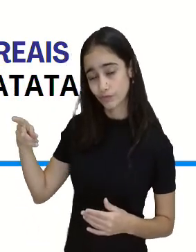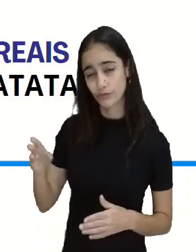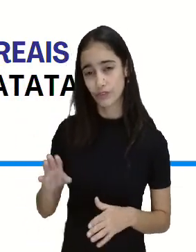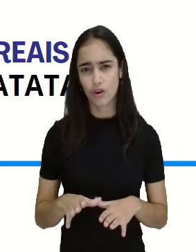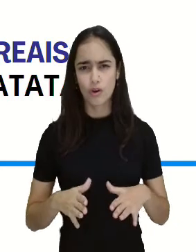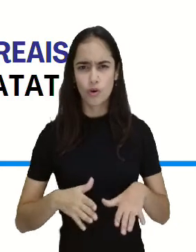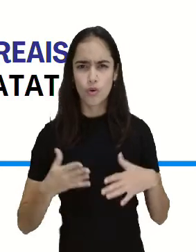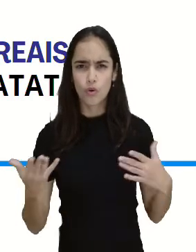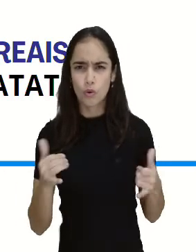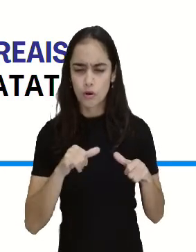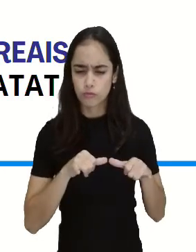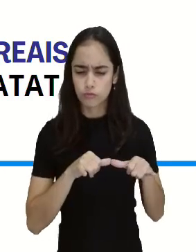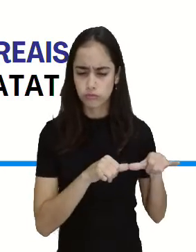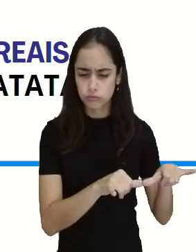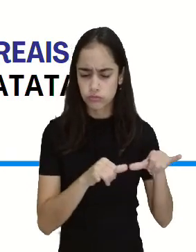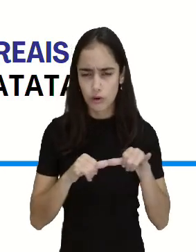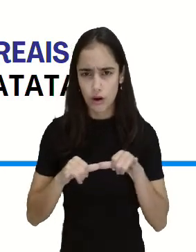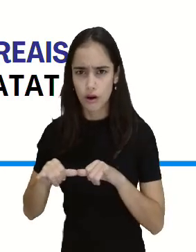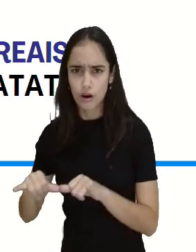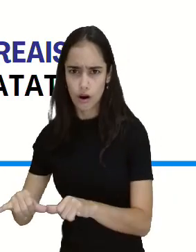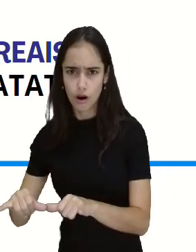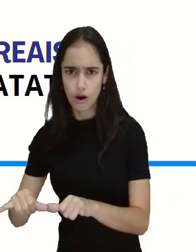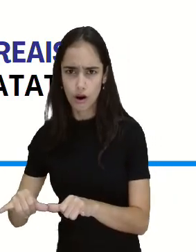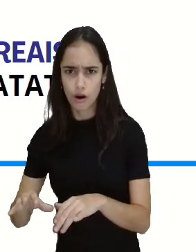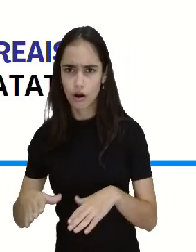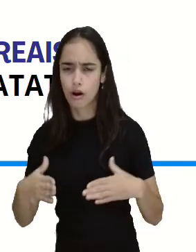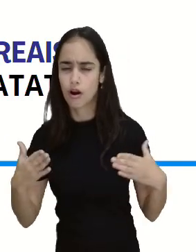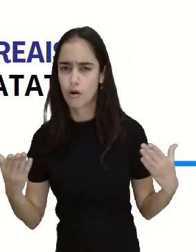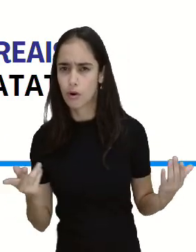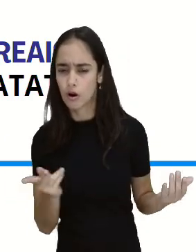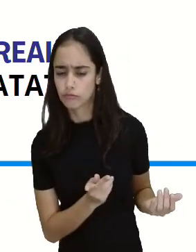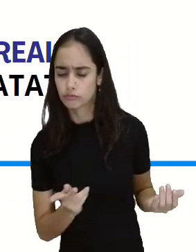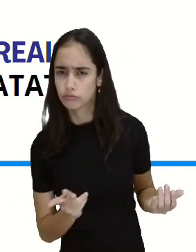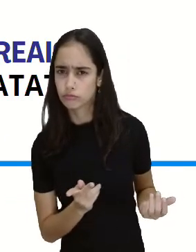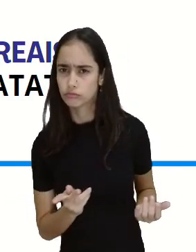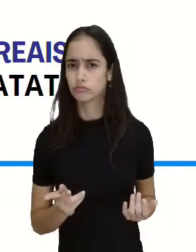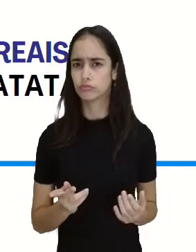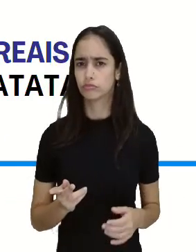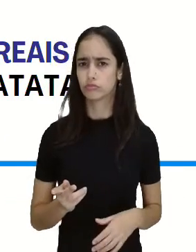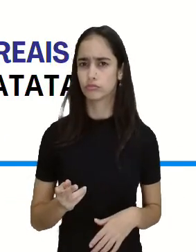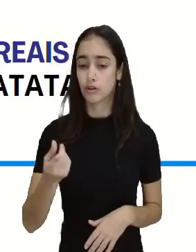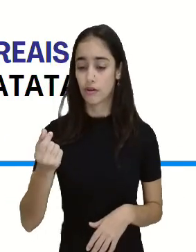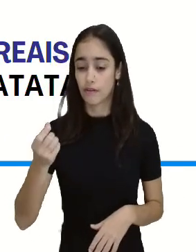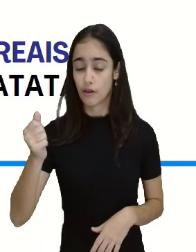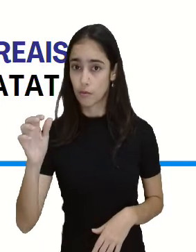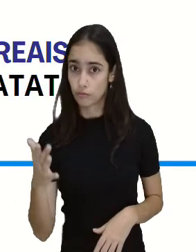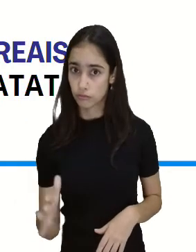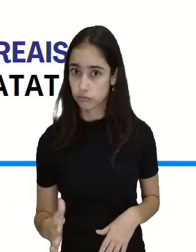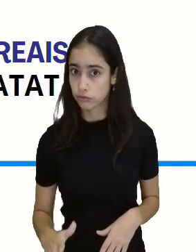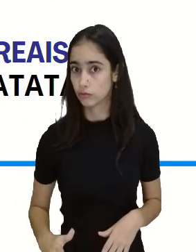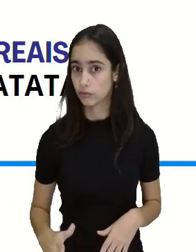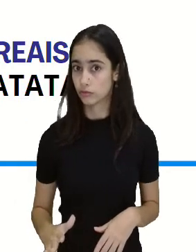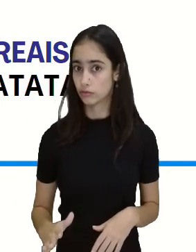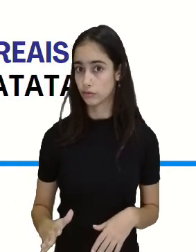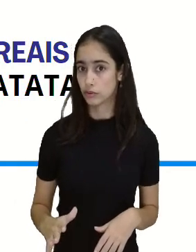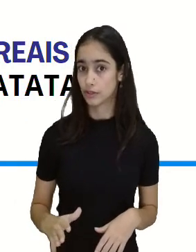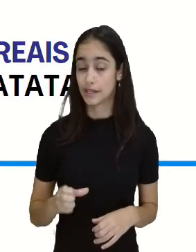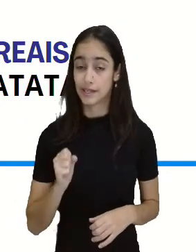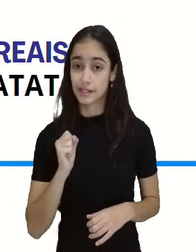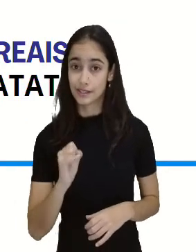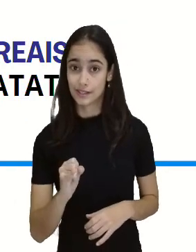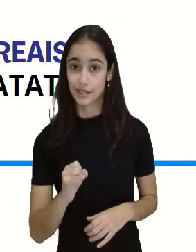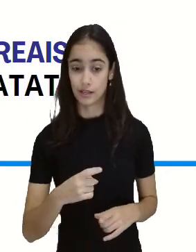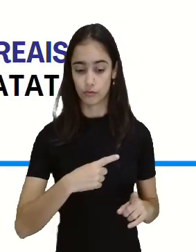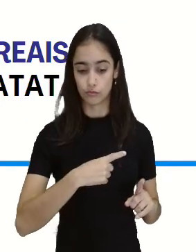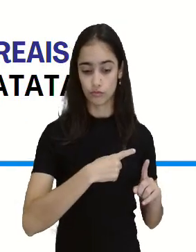qual supermercado o alimento está custando mais barato? Se eu juntar os dois, eu vou gastar menos comprando em qual supermercado?